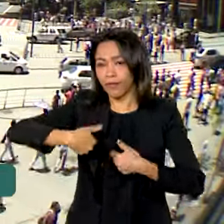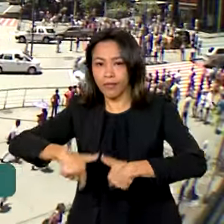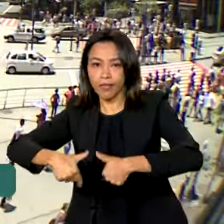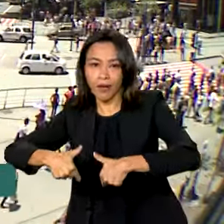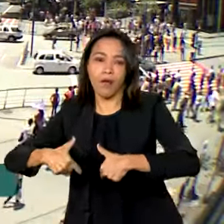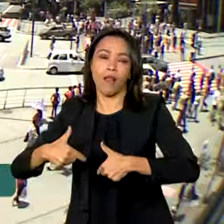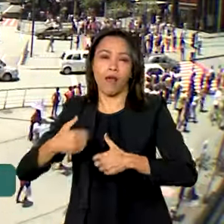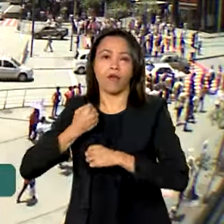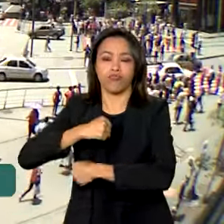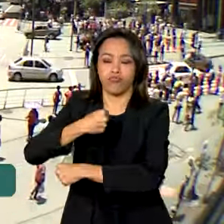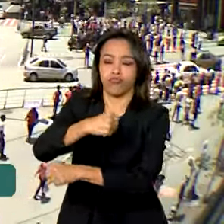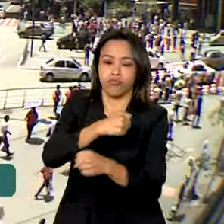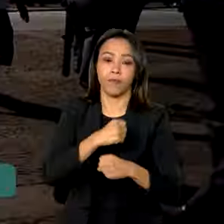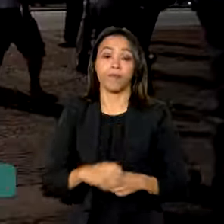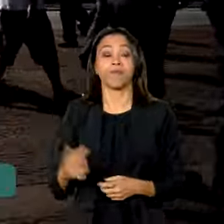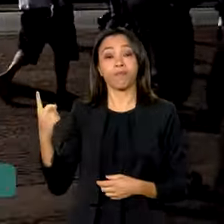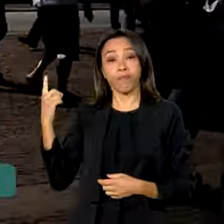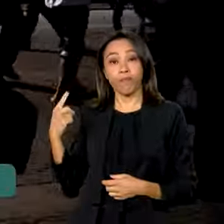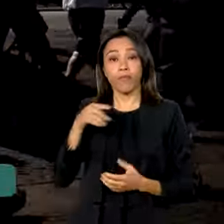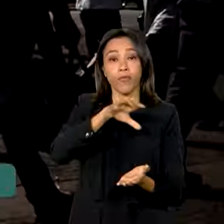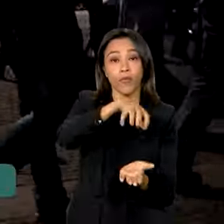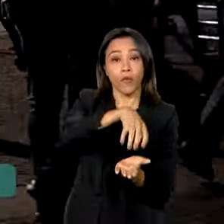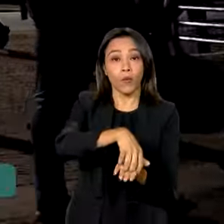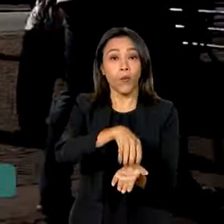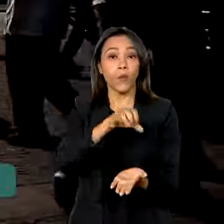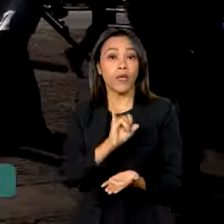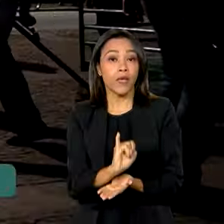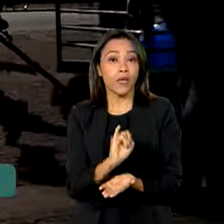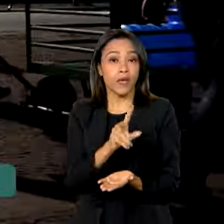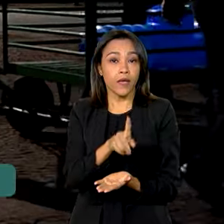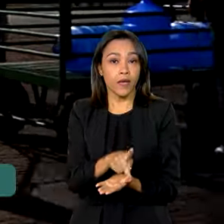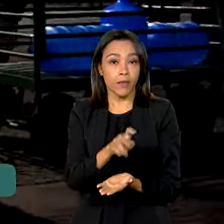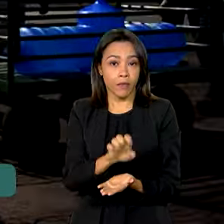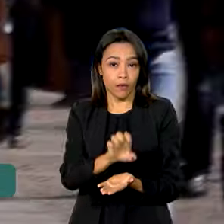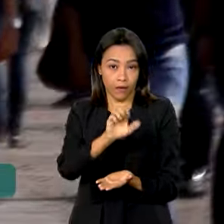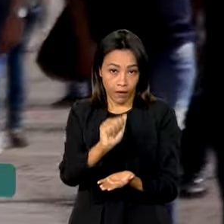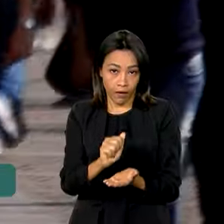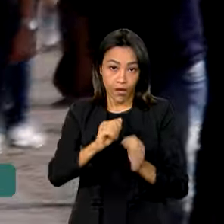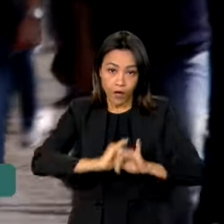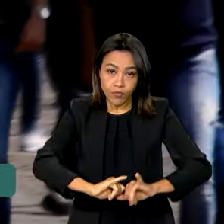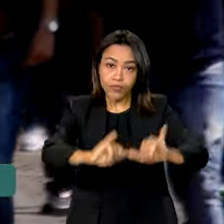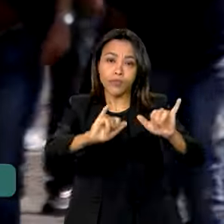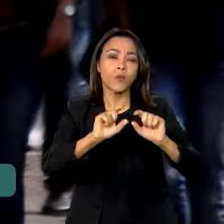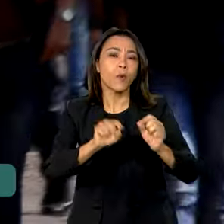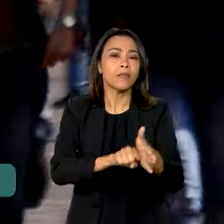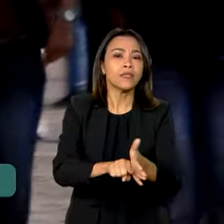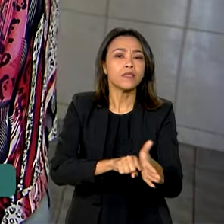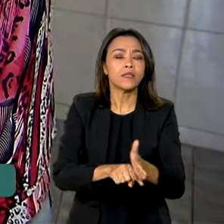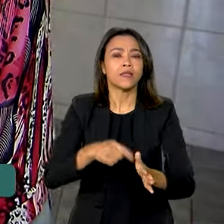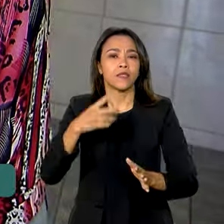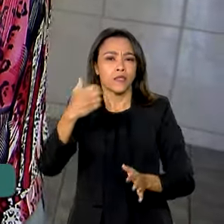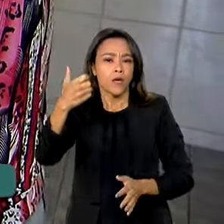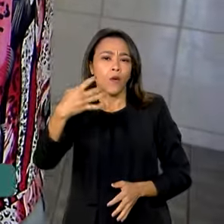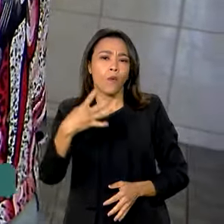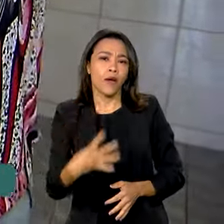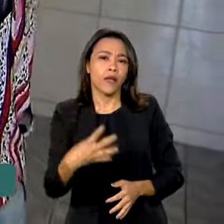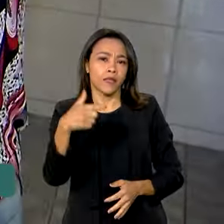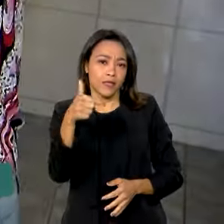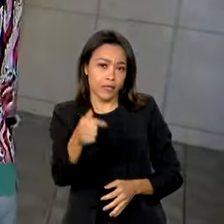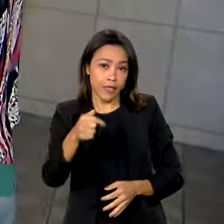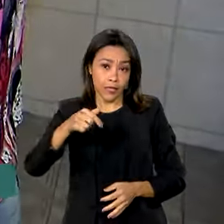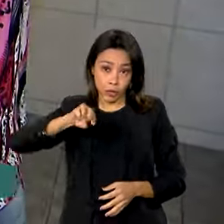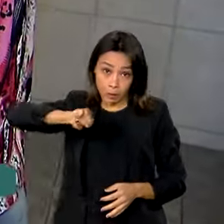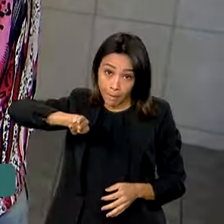segundo o Instituto de Pesquisa Econômica Aplicada, IPEA, existem aproximadamente 47 milhões e meio de